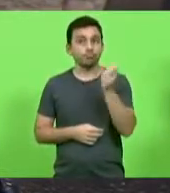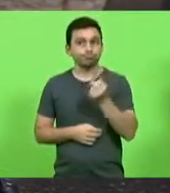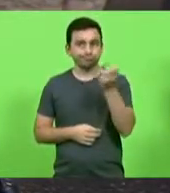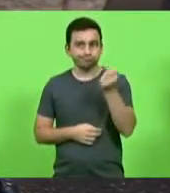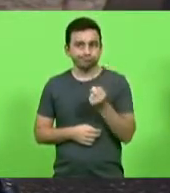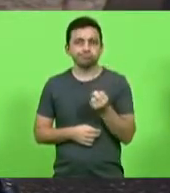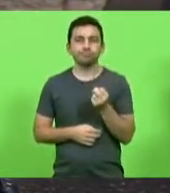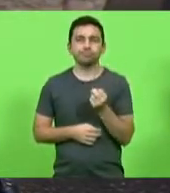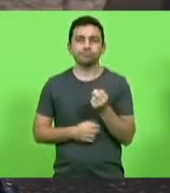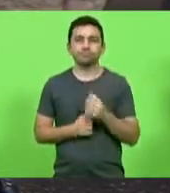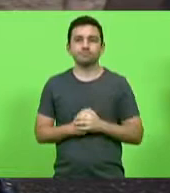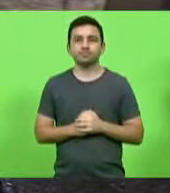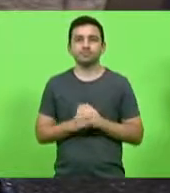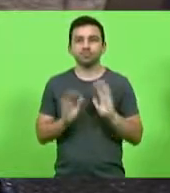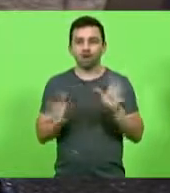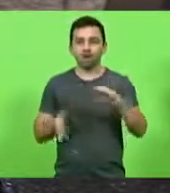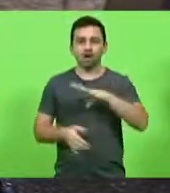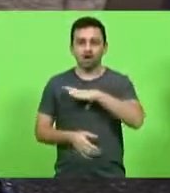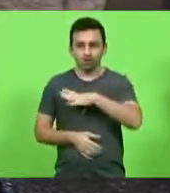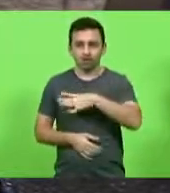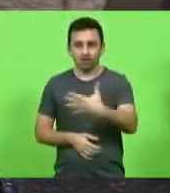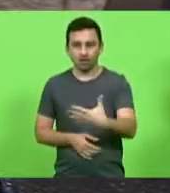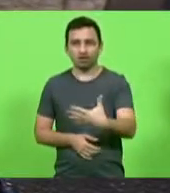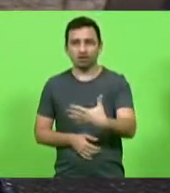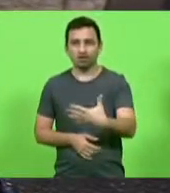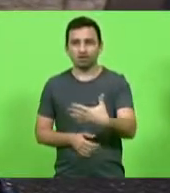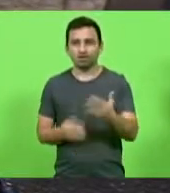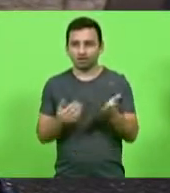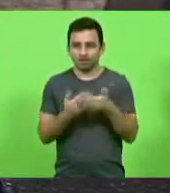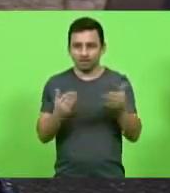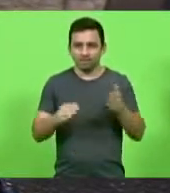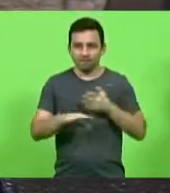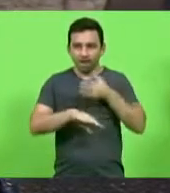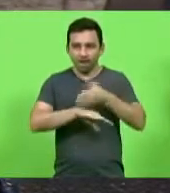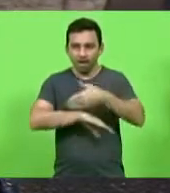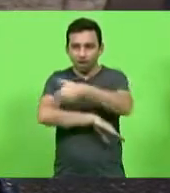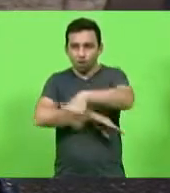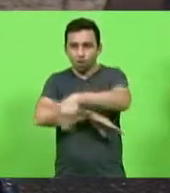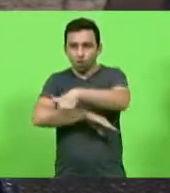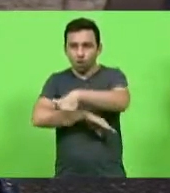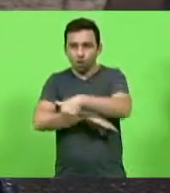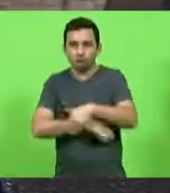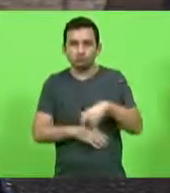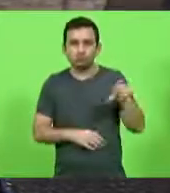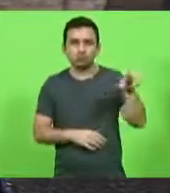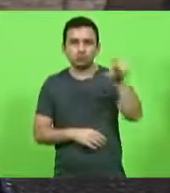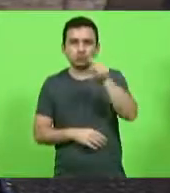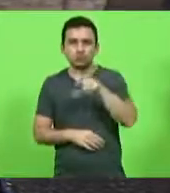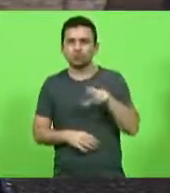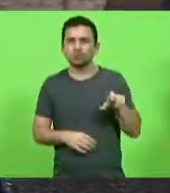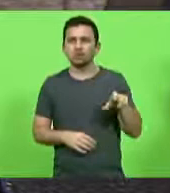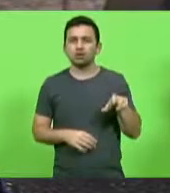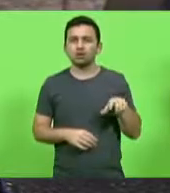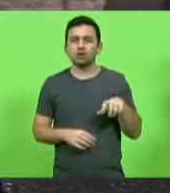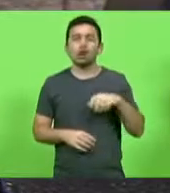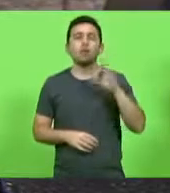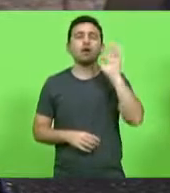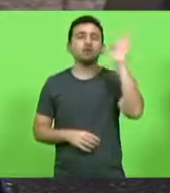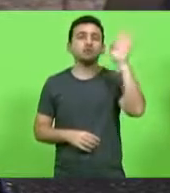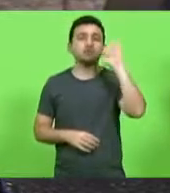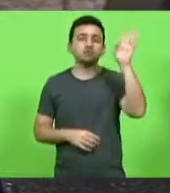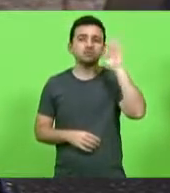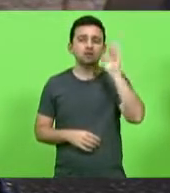tem coragem para ir na rua fazer uma coisa dessas aí, imagina o que não faz